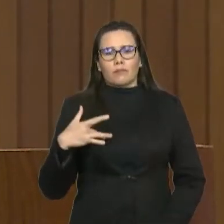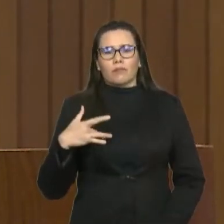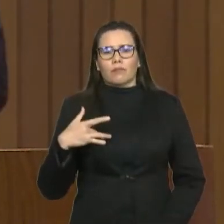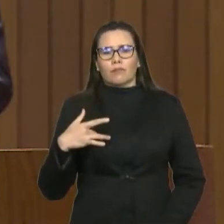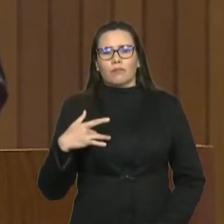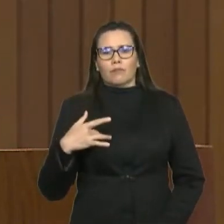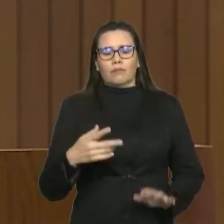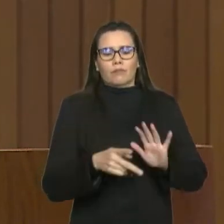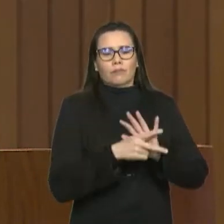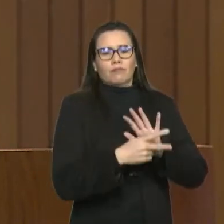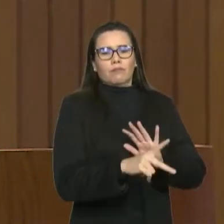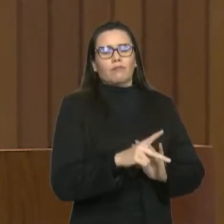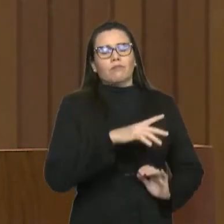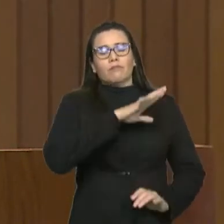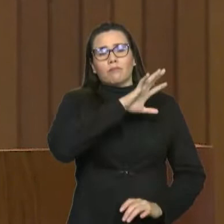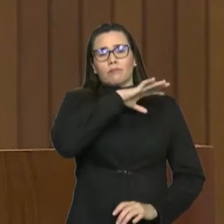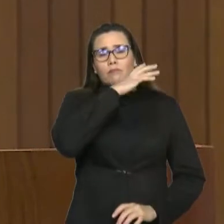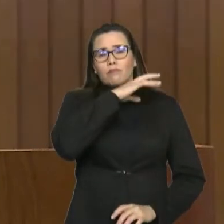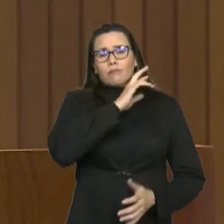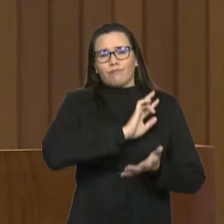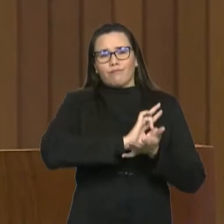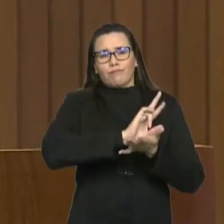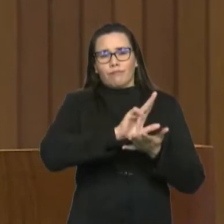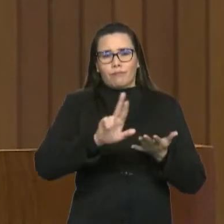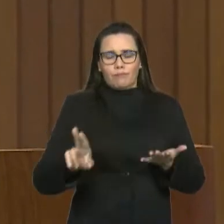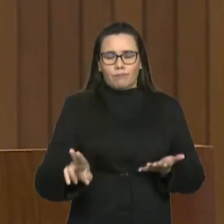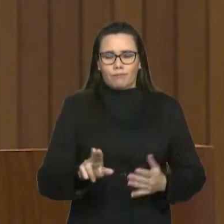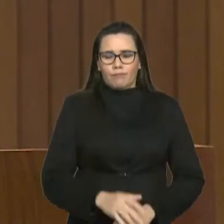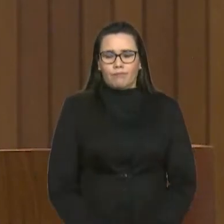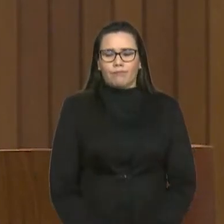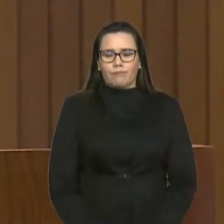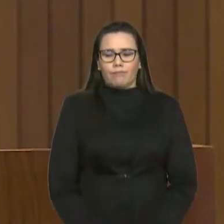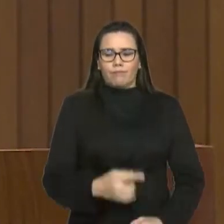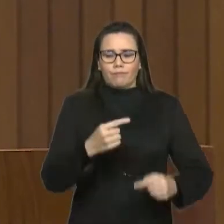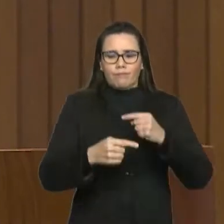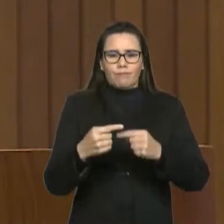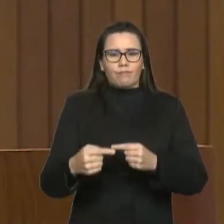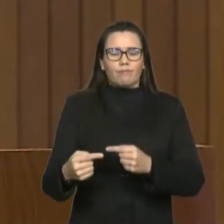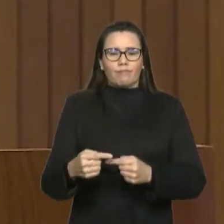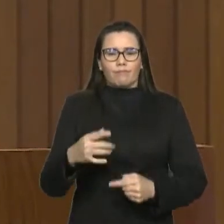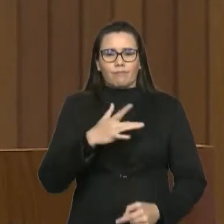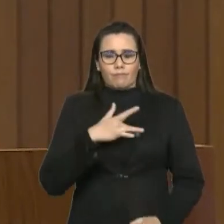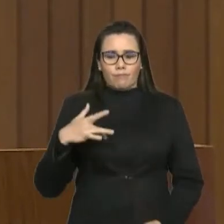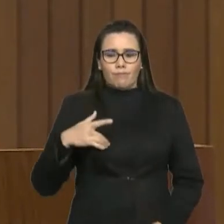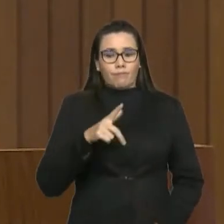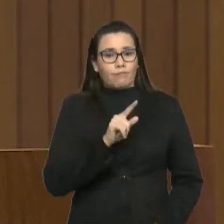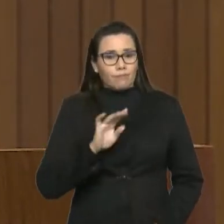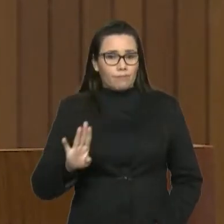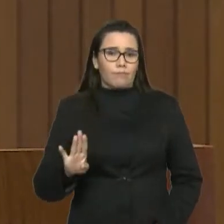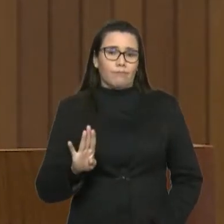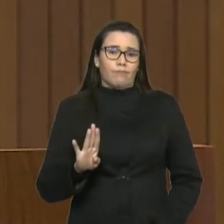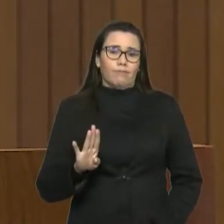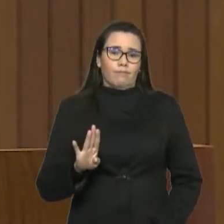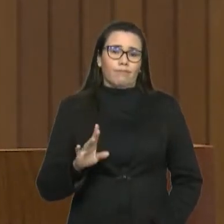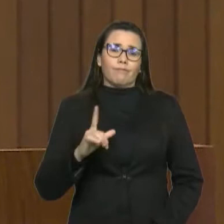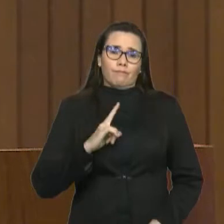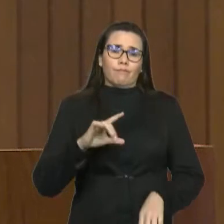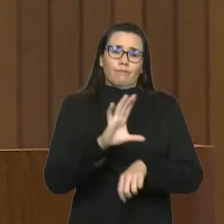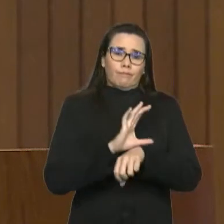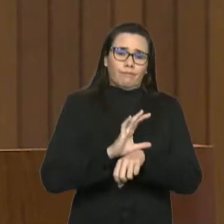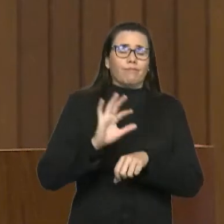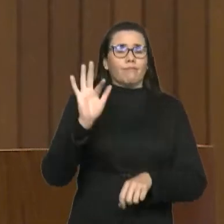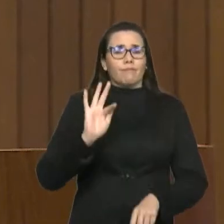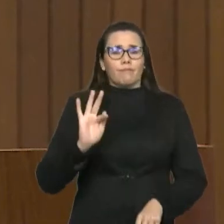que é uma política de saúde pública. Minha querida amiga jornalista Márcia, infelizmente, a